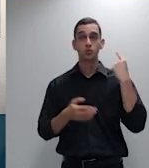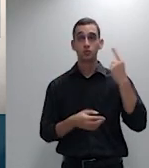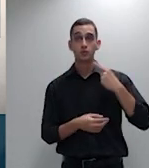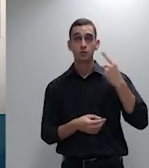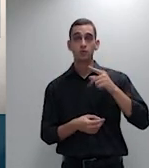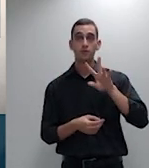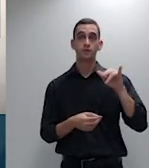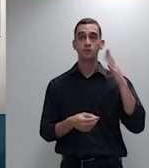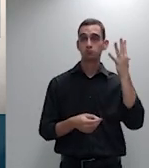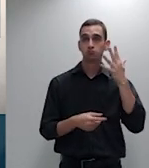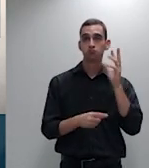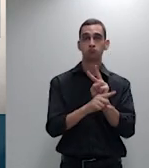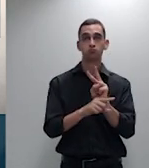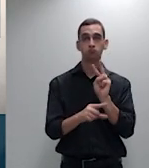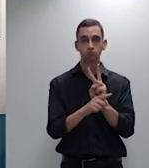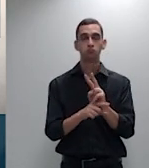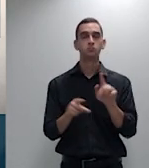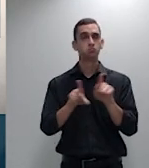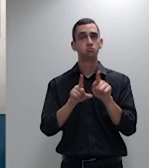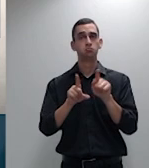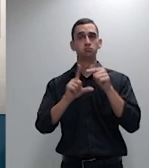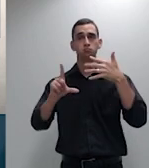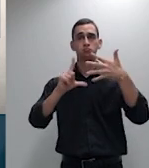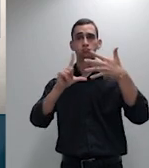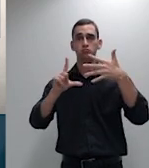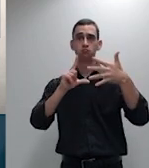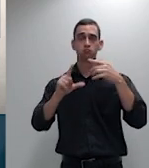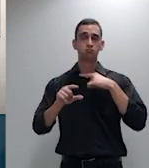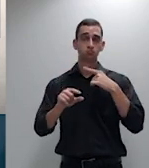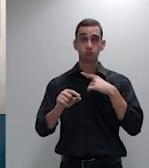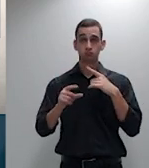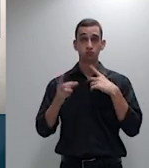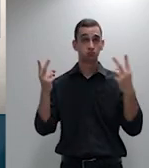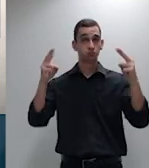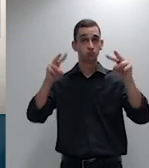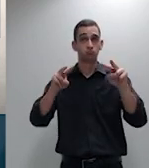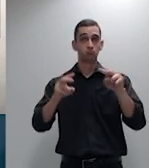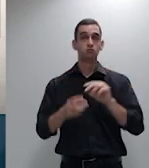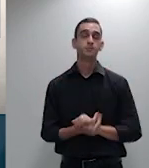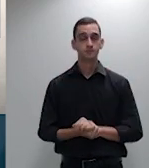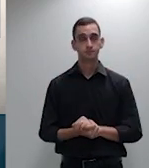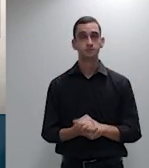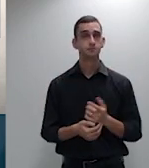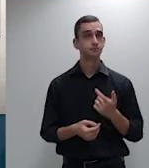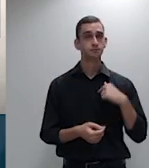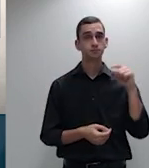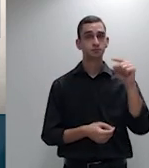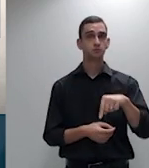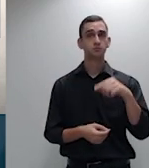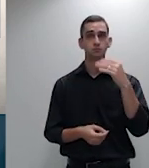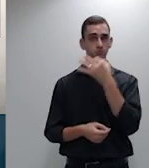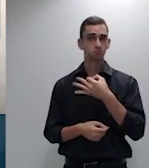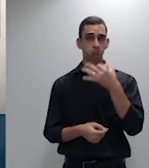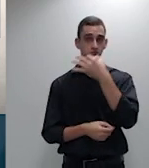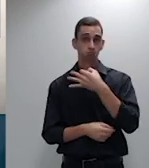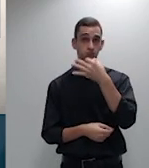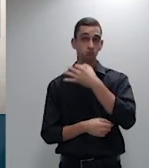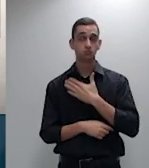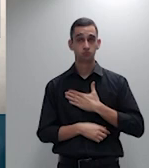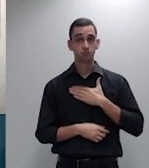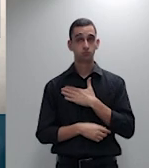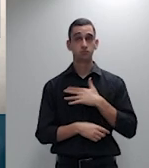estão assistindo essa sessão para mim é uma honra sustentar oralmente perante esse Superior Tribunal de Justiça ainda mais um tema tão